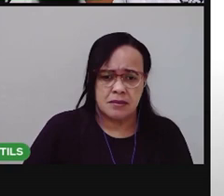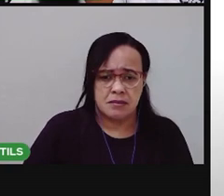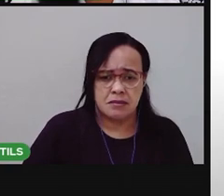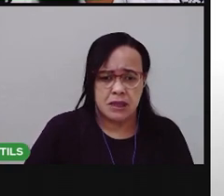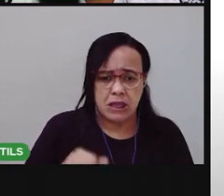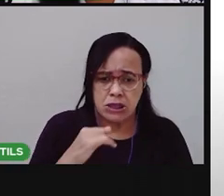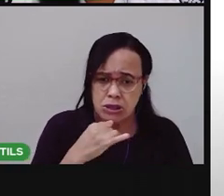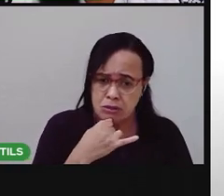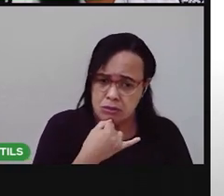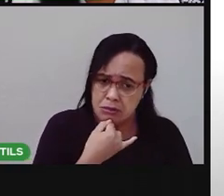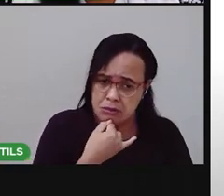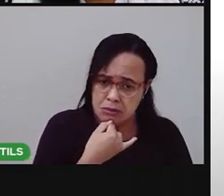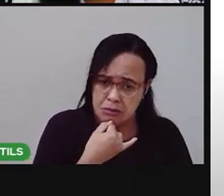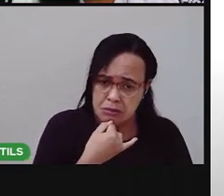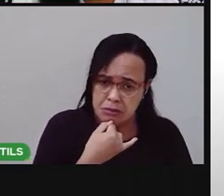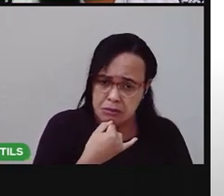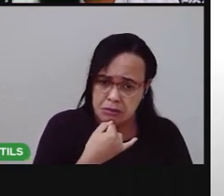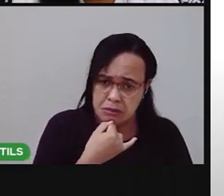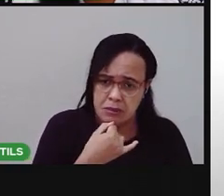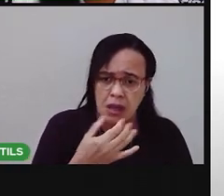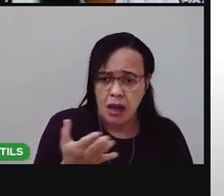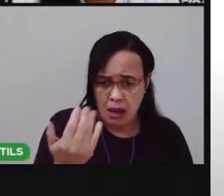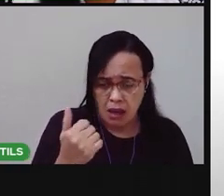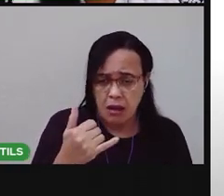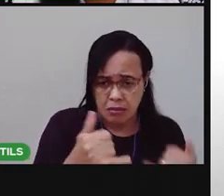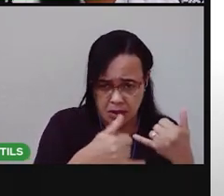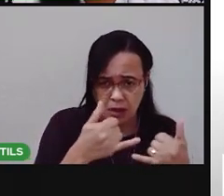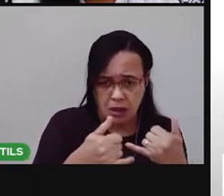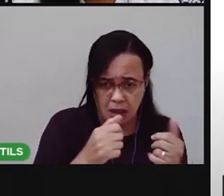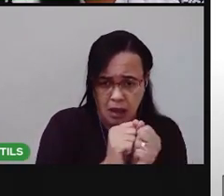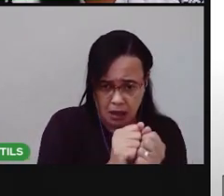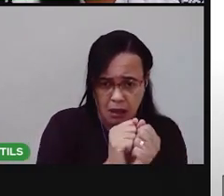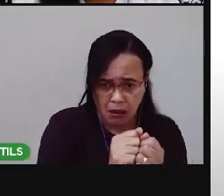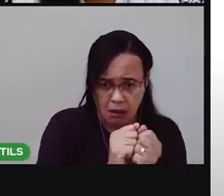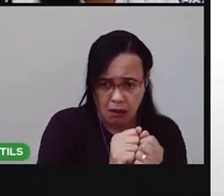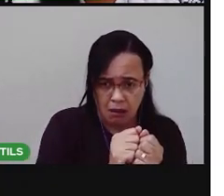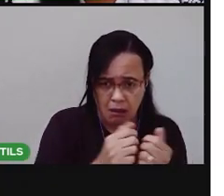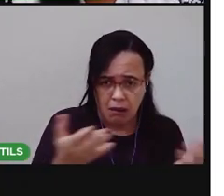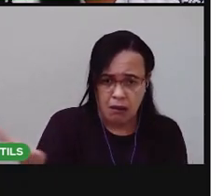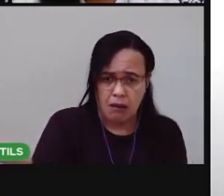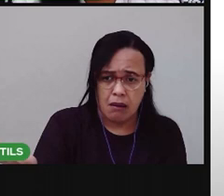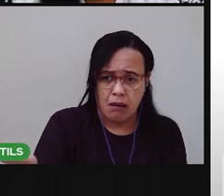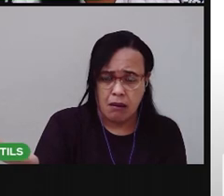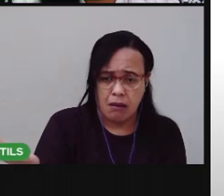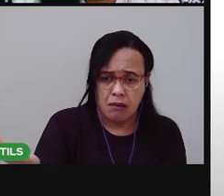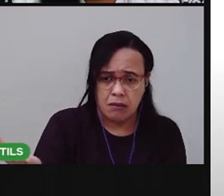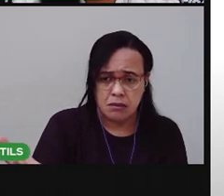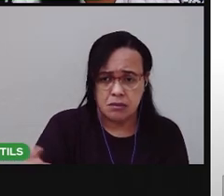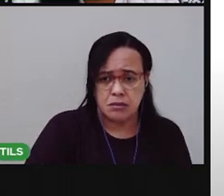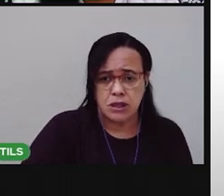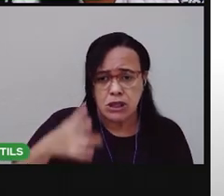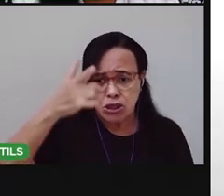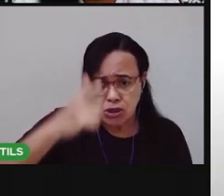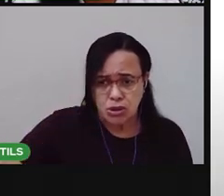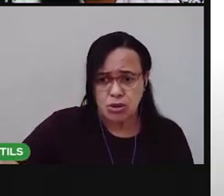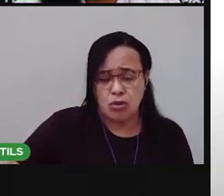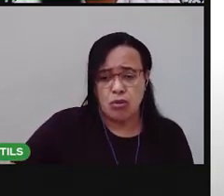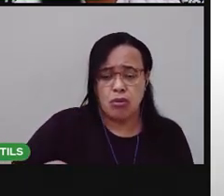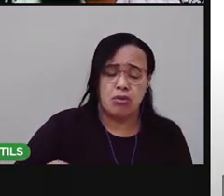Ei menina. Você quer brincar? Se enrolar. Amanhã eu ficar sem aula de novo.